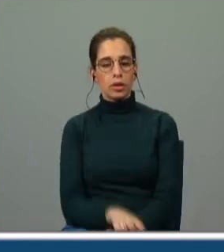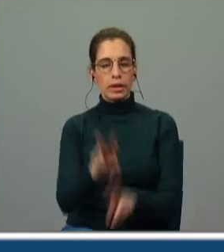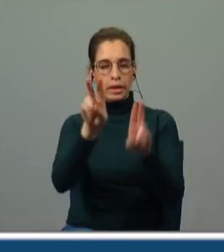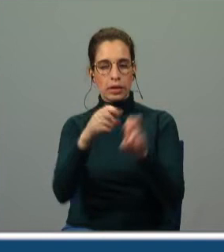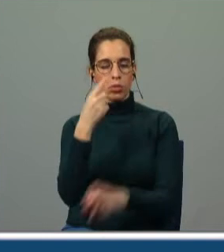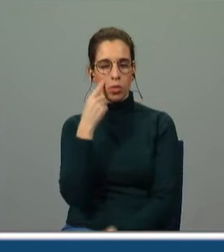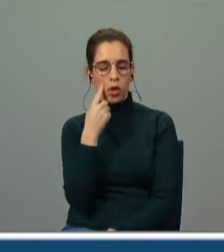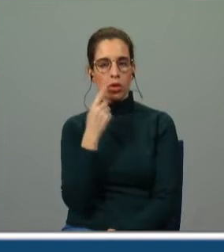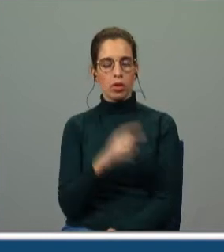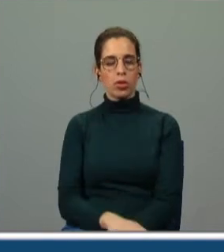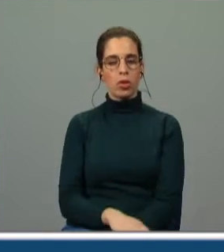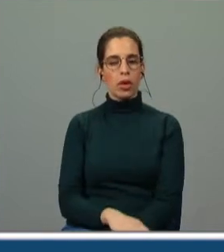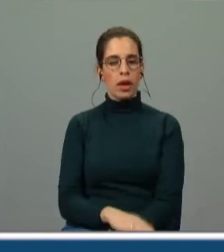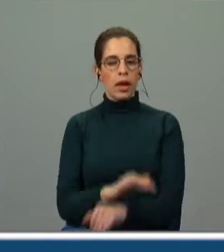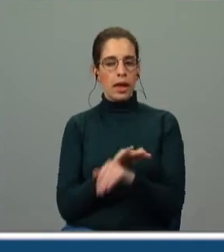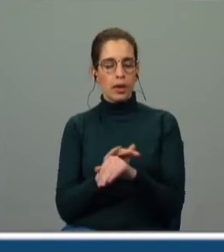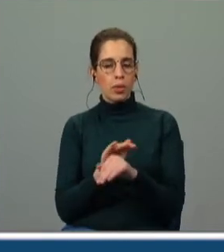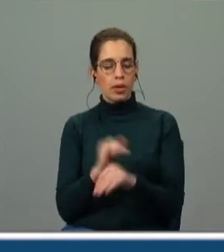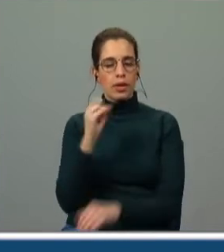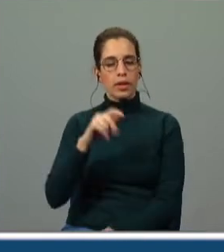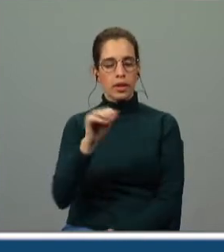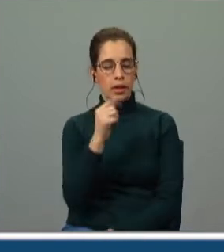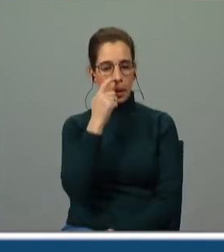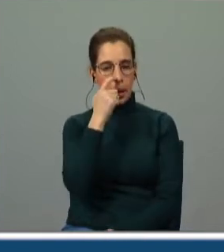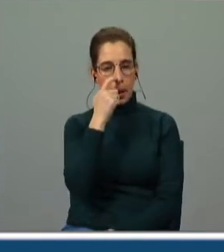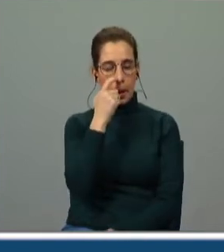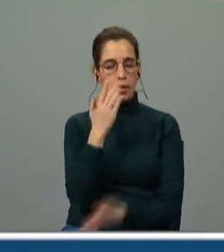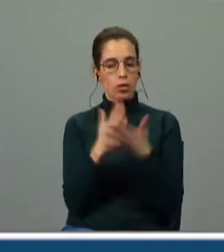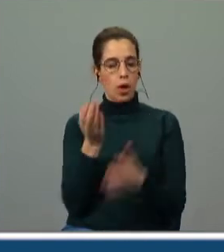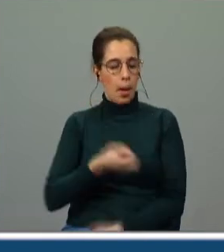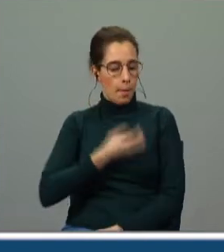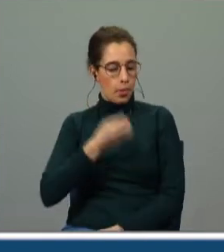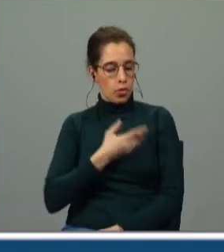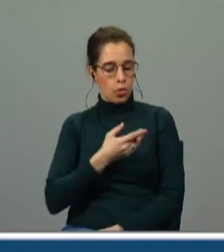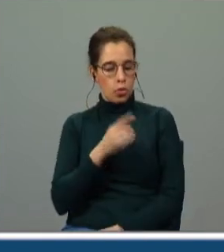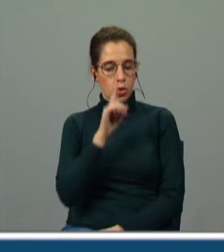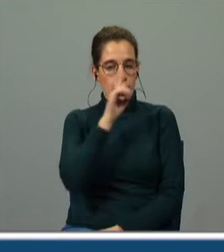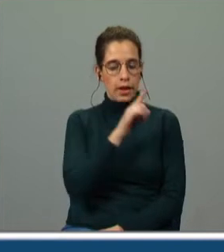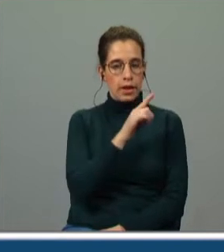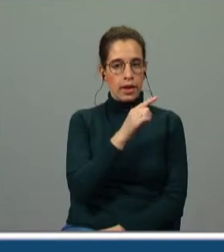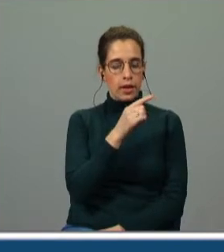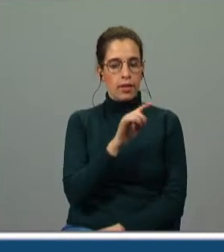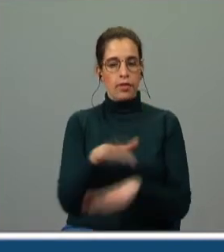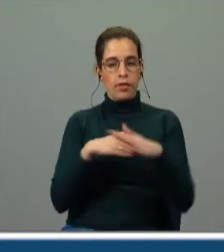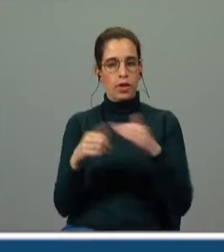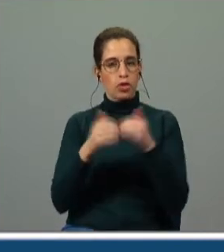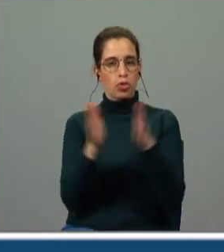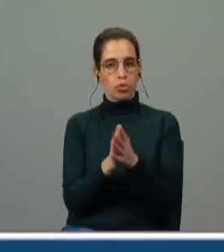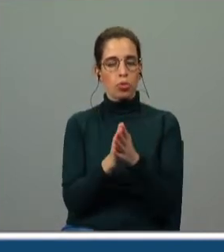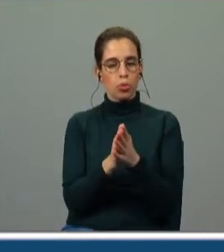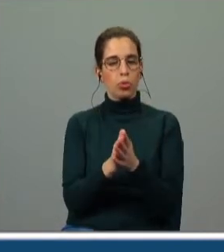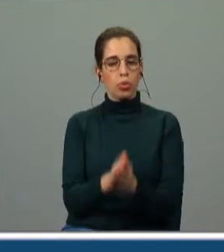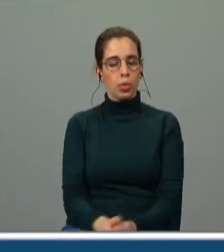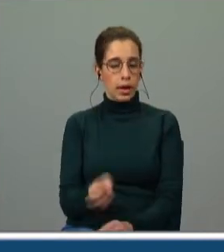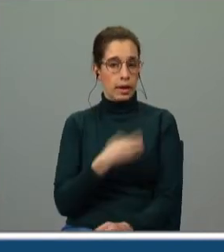a inocência de Inês por um lado ela apenas se apaixonou por quem já tinha quem fez tudo para a conquistar